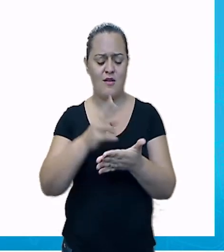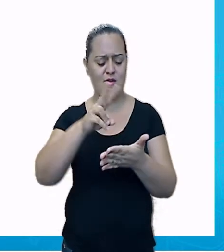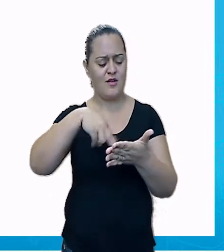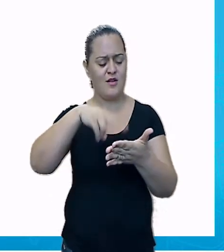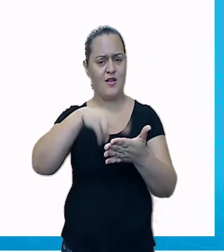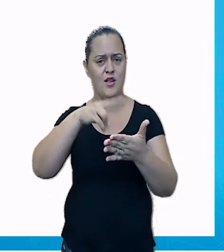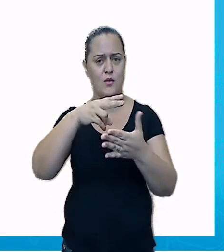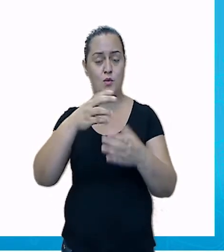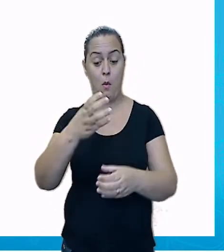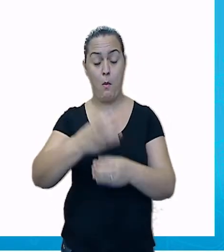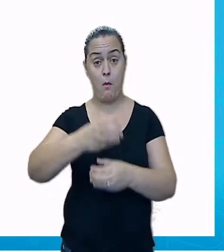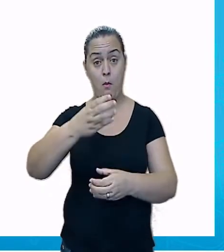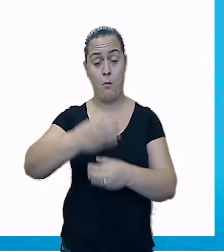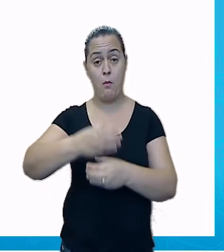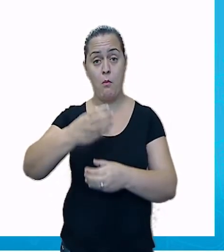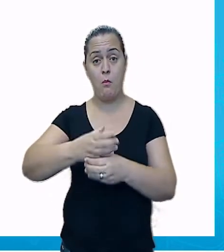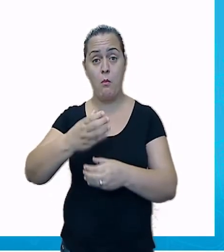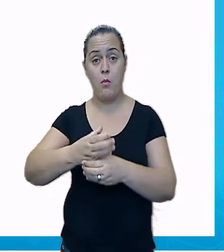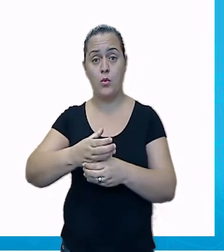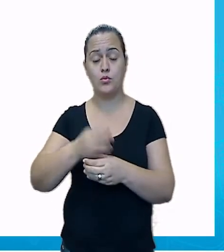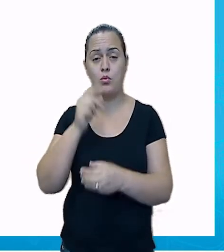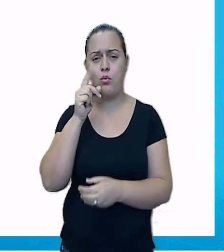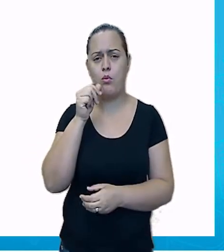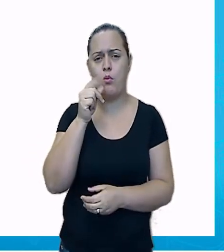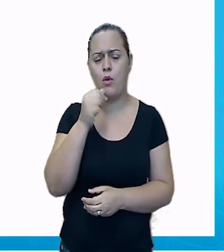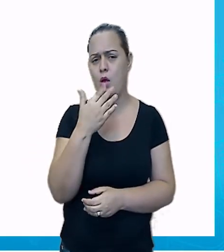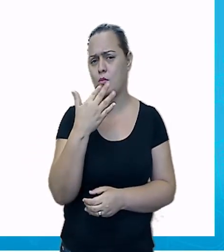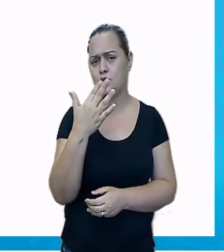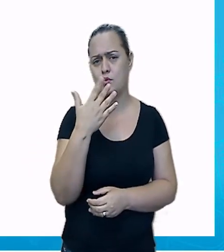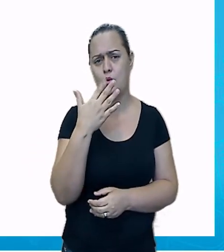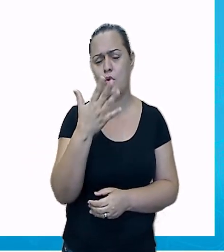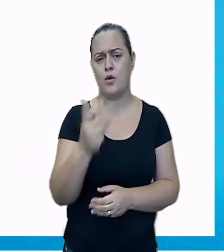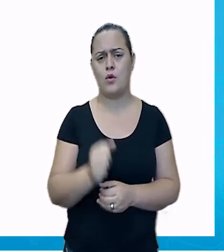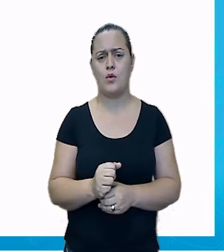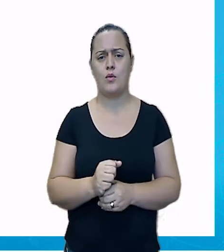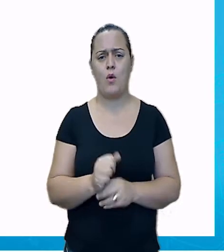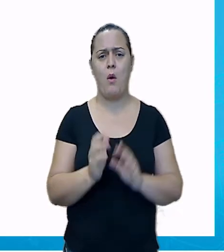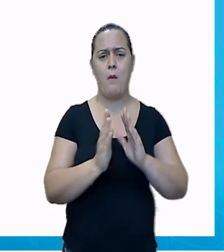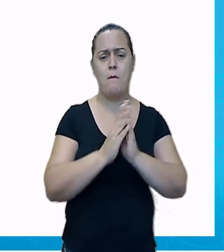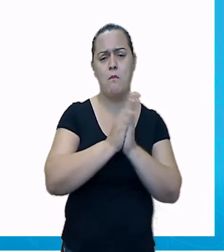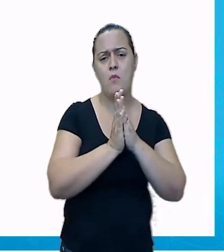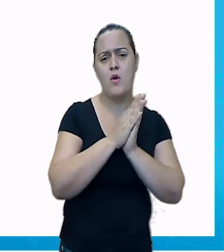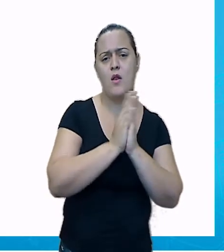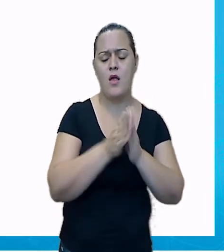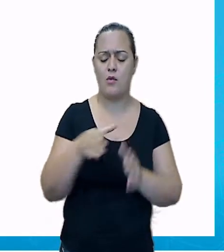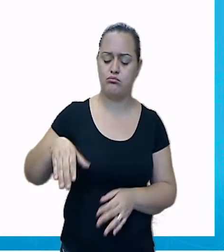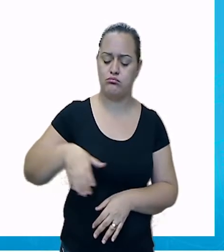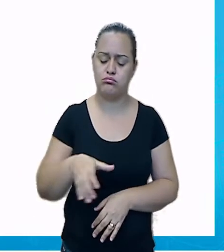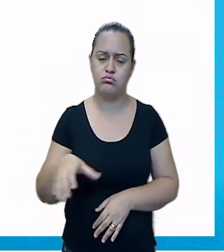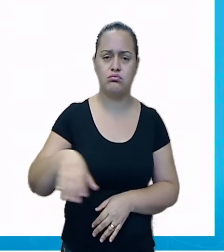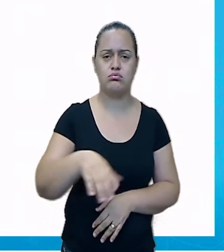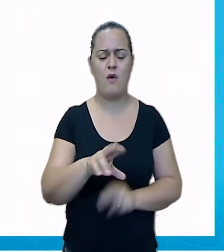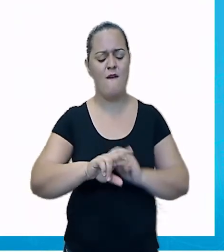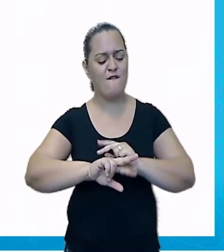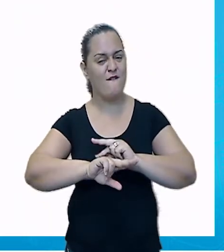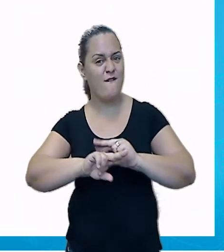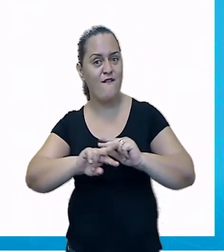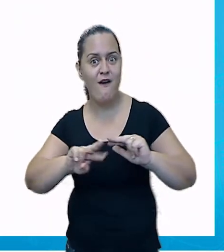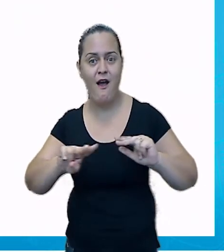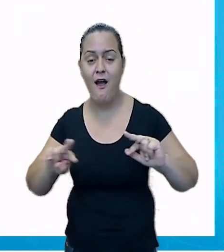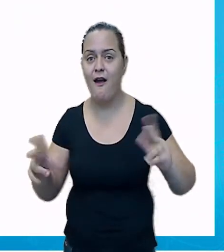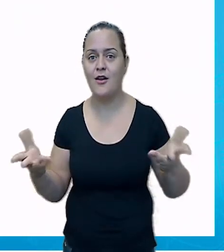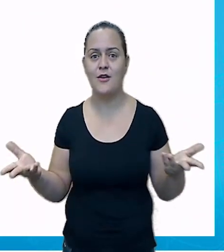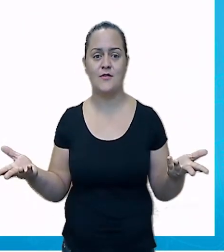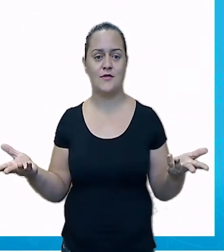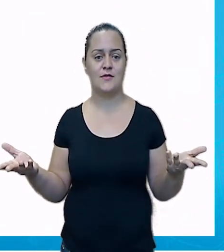material de pintura, um canto com bonecos, outros com carrinhos e outros com cubos. Agora tem